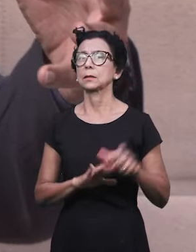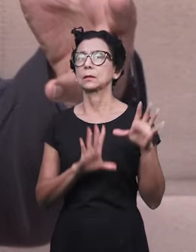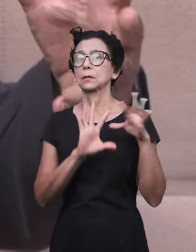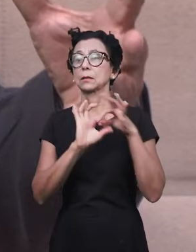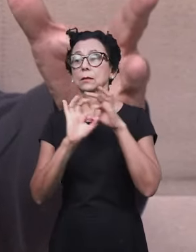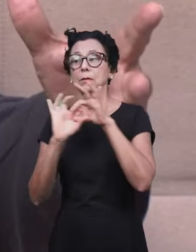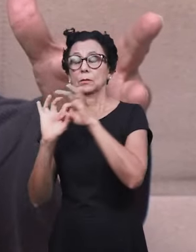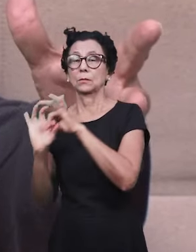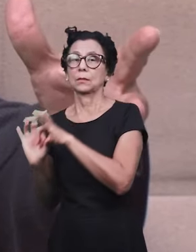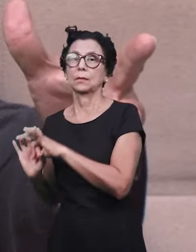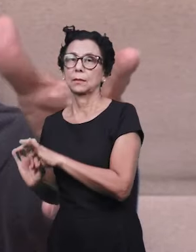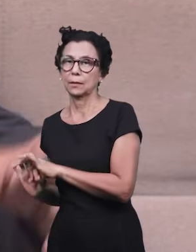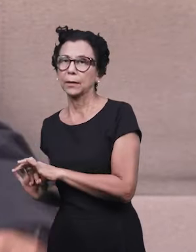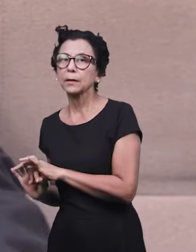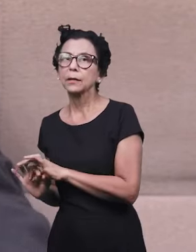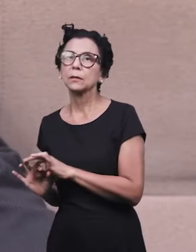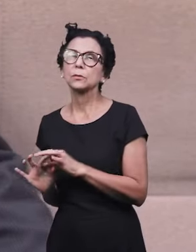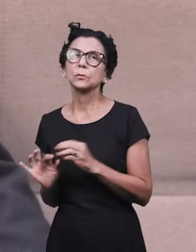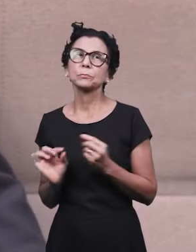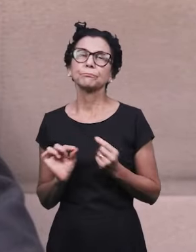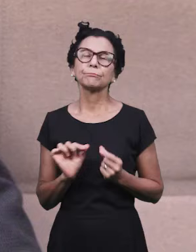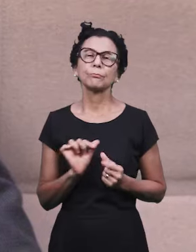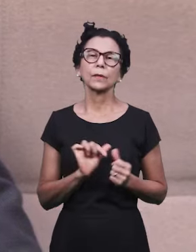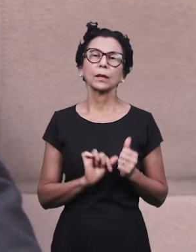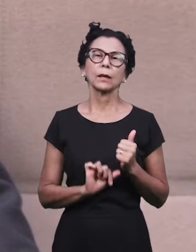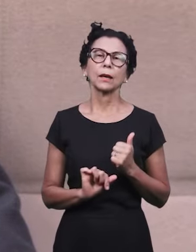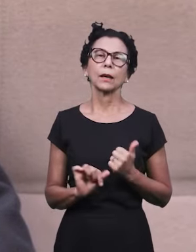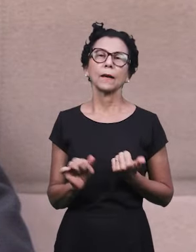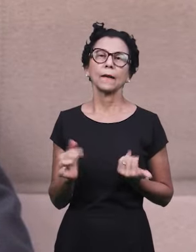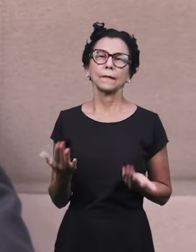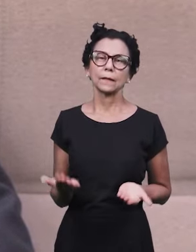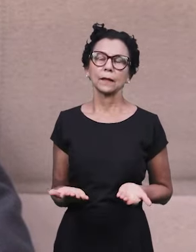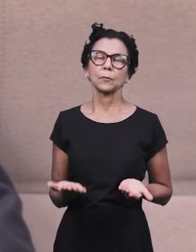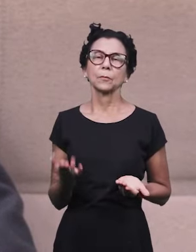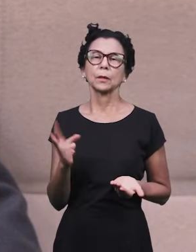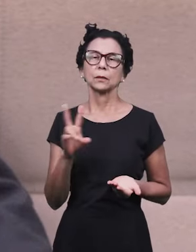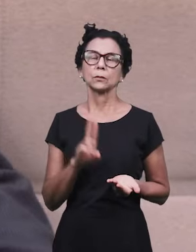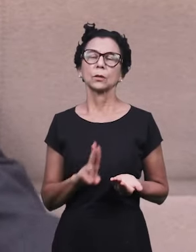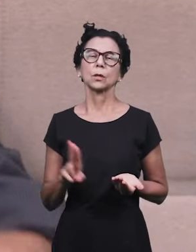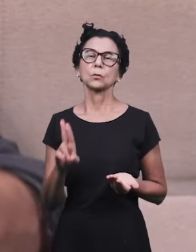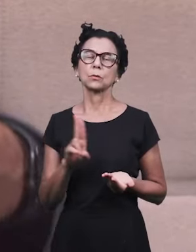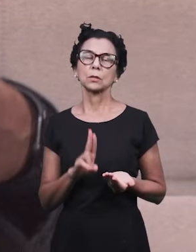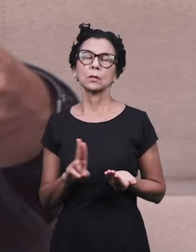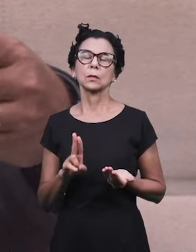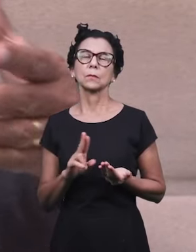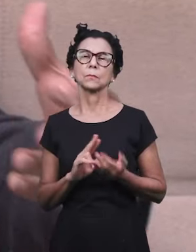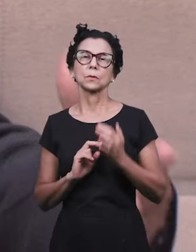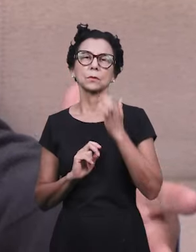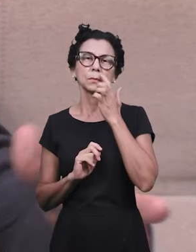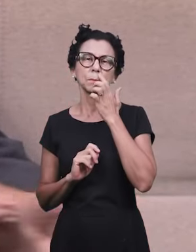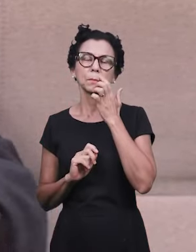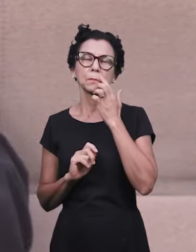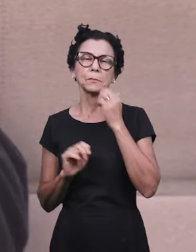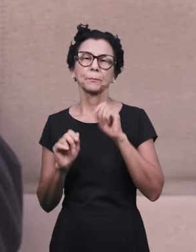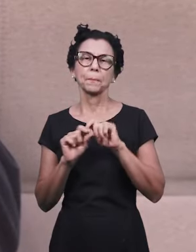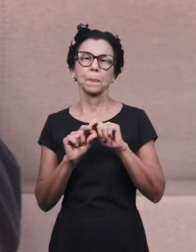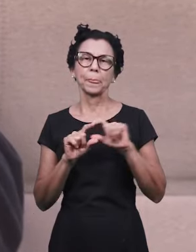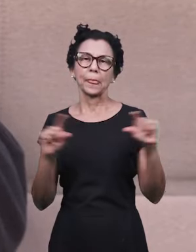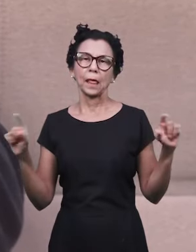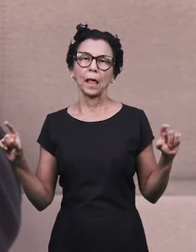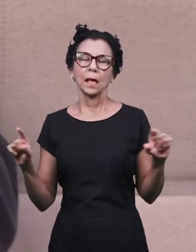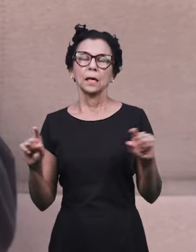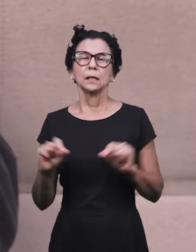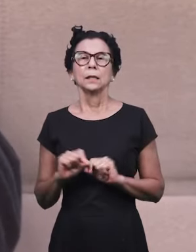desse contexto existe o que nós chamamos também, que é uma linguagem muito própria da obra,